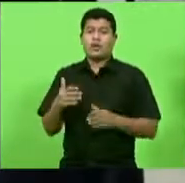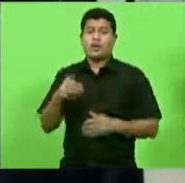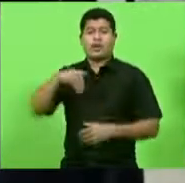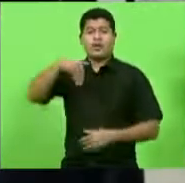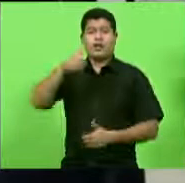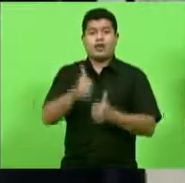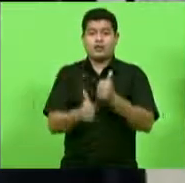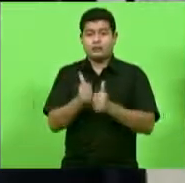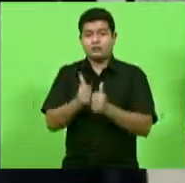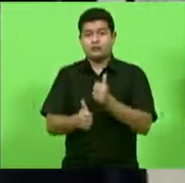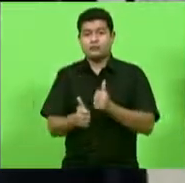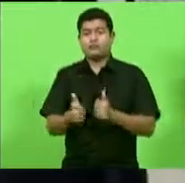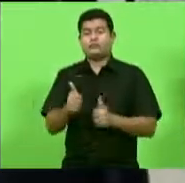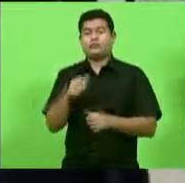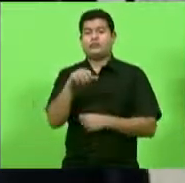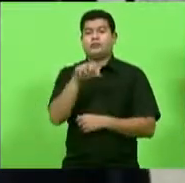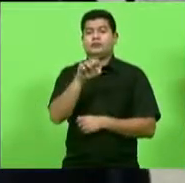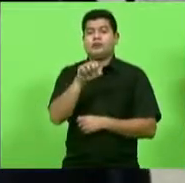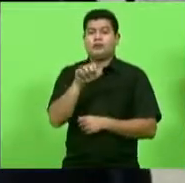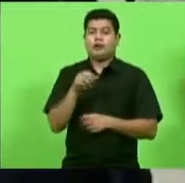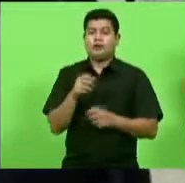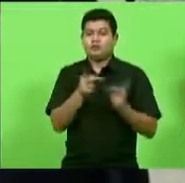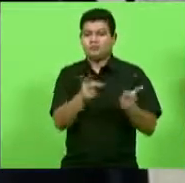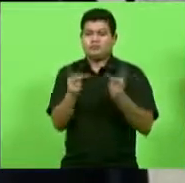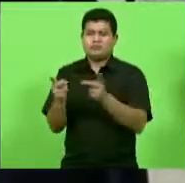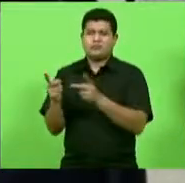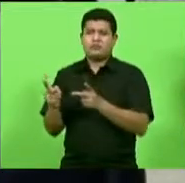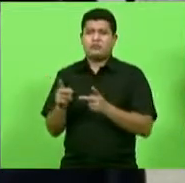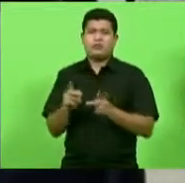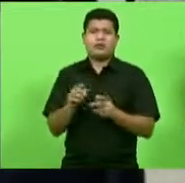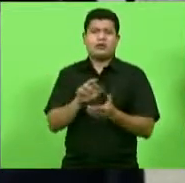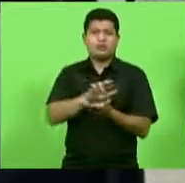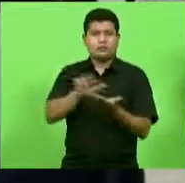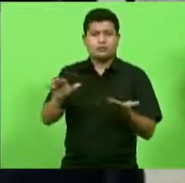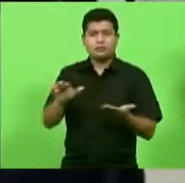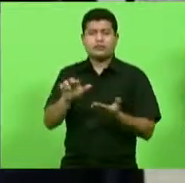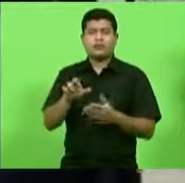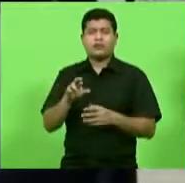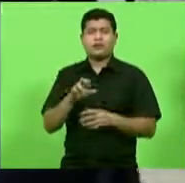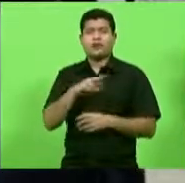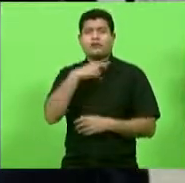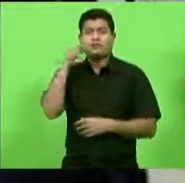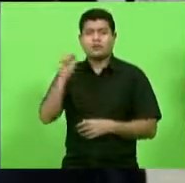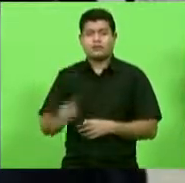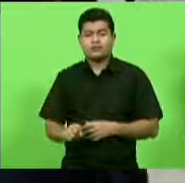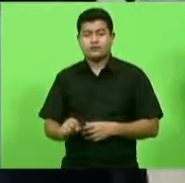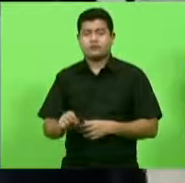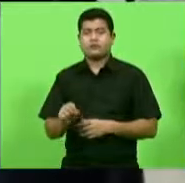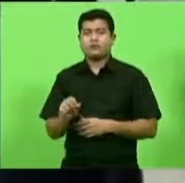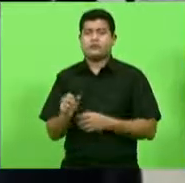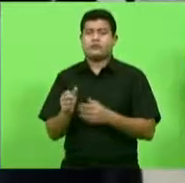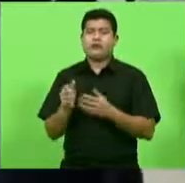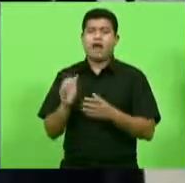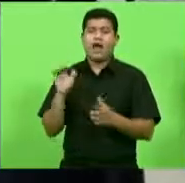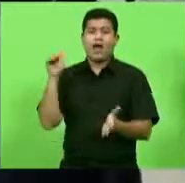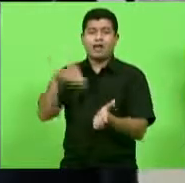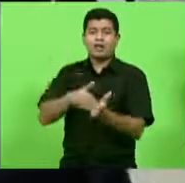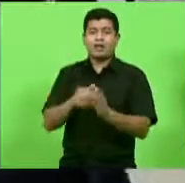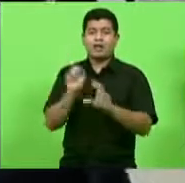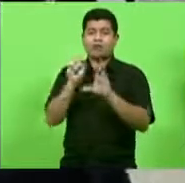passando por São João do Itaperiú atendendo Guaramirim Jaraguá do Sul Schreger finalmente Corupá